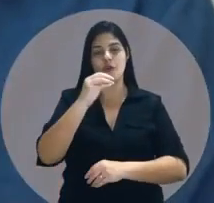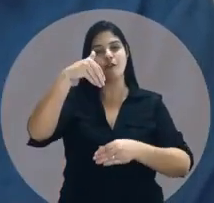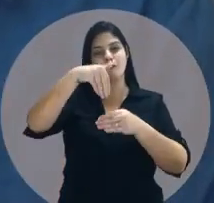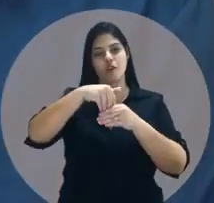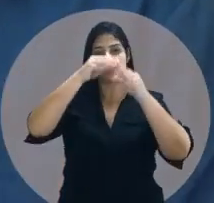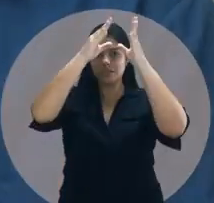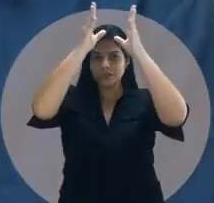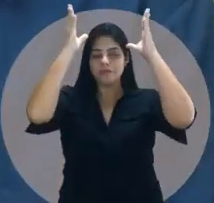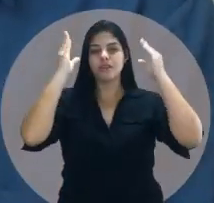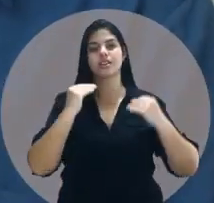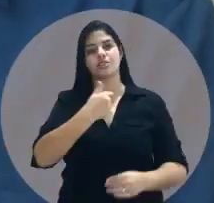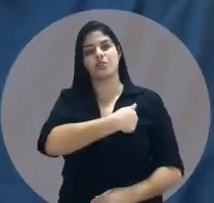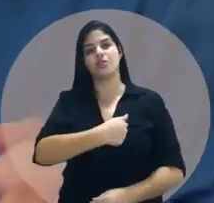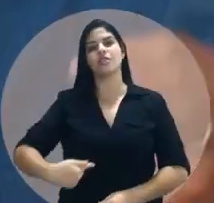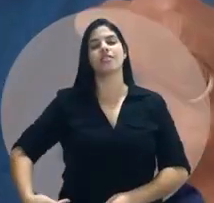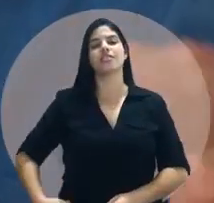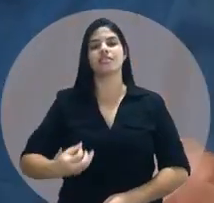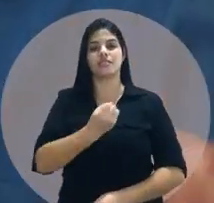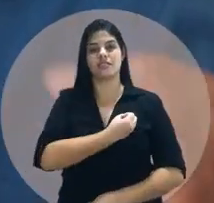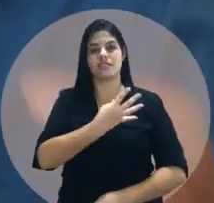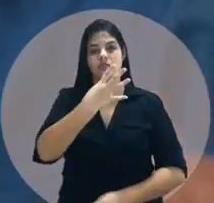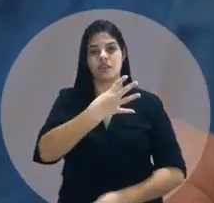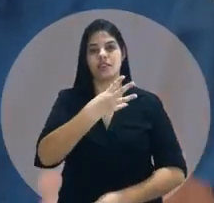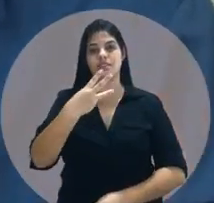vote Márcia, governadora número 43.